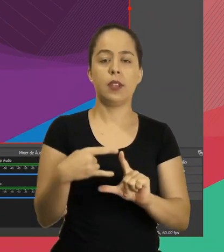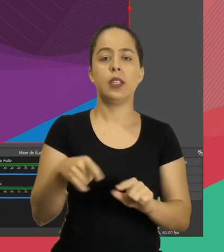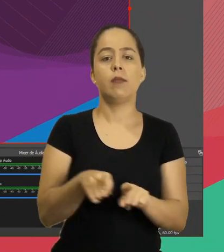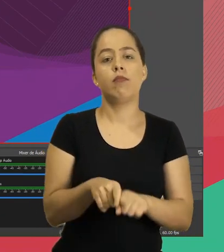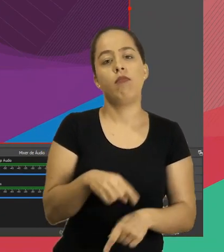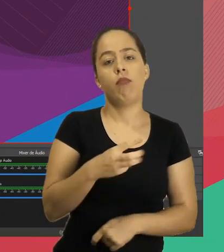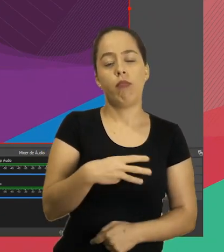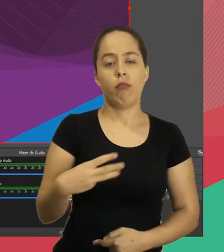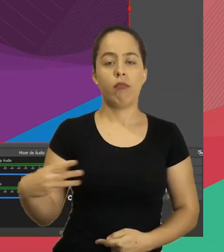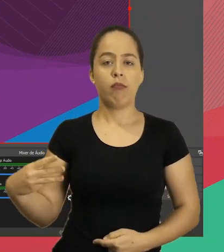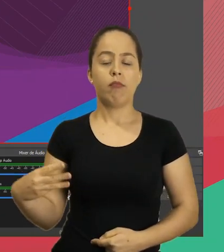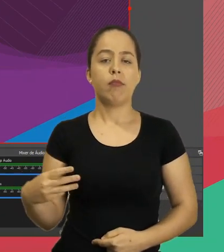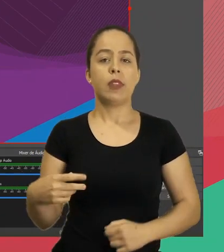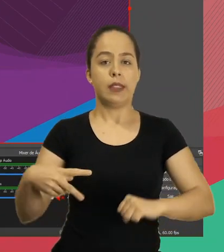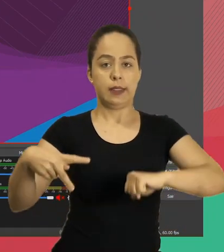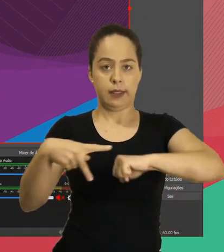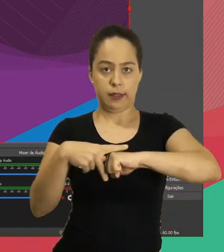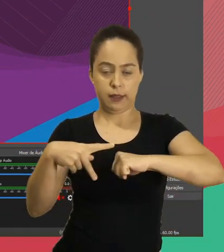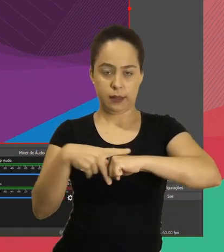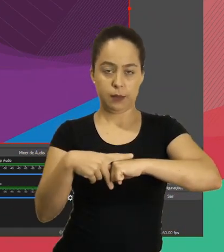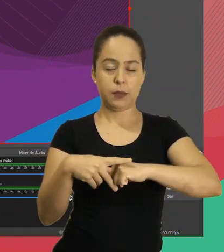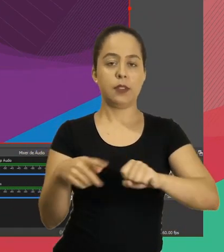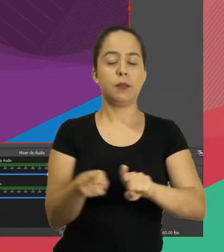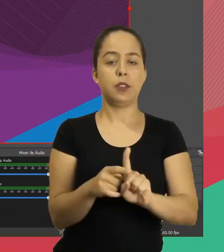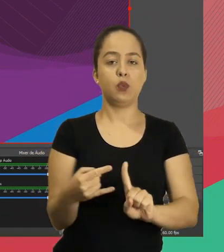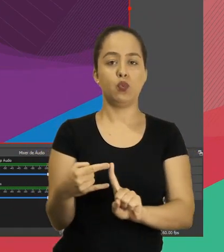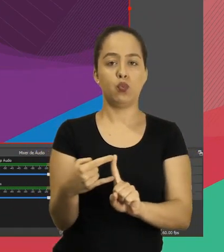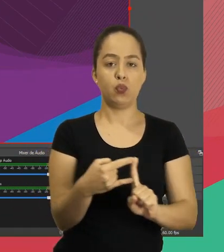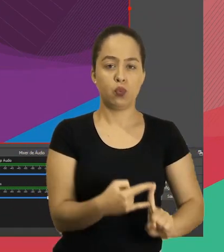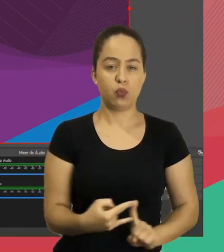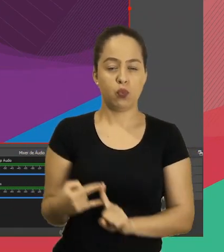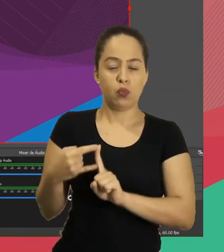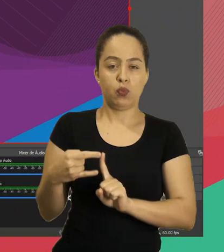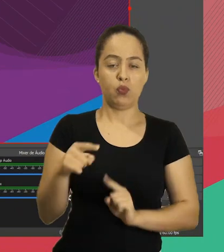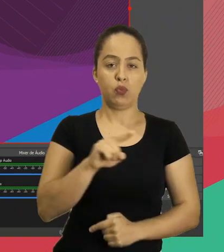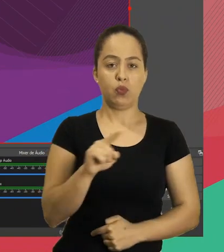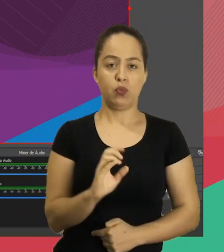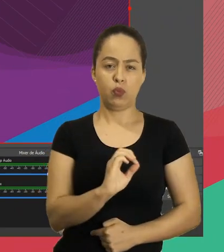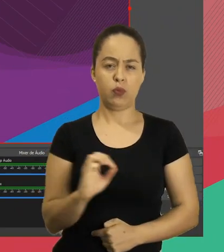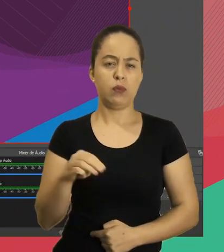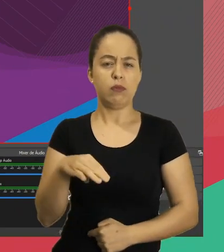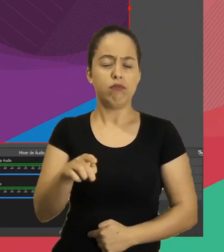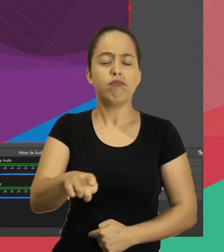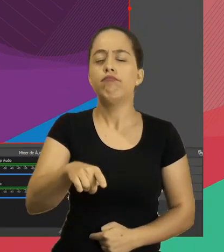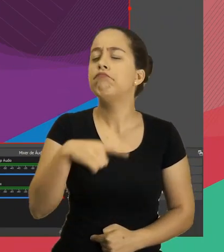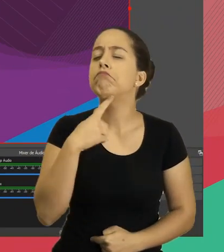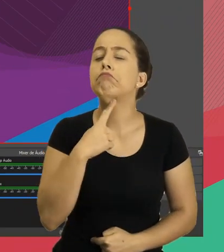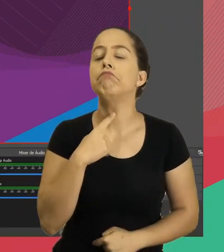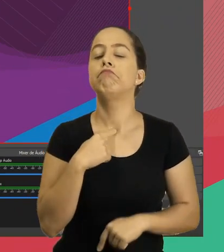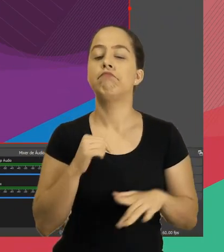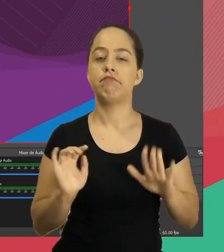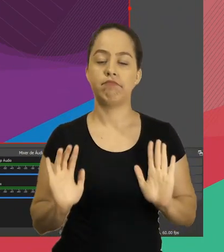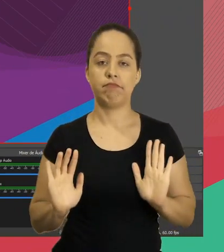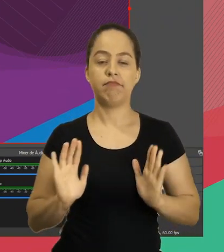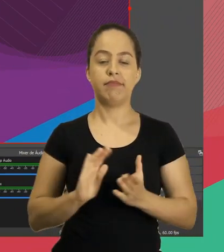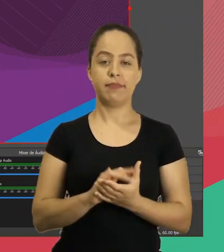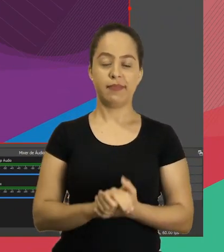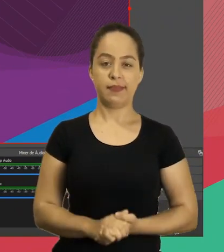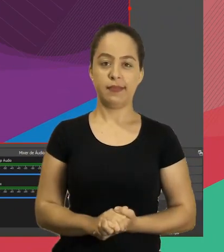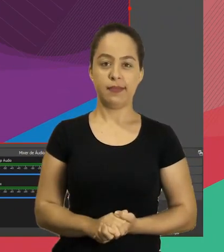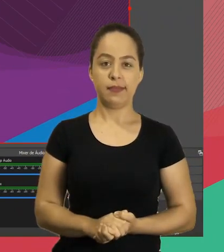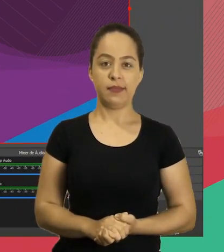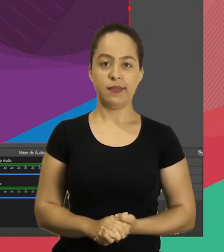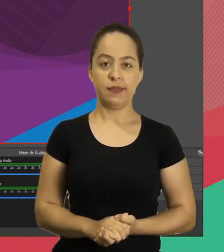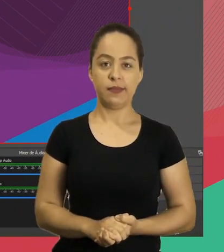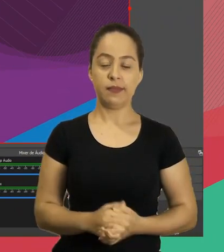da Microsoft, o Skype, pode usar o Zoom, o que